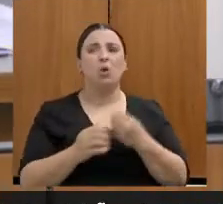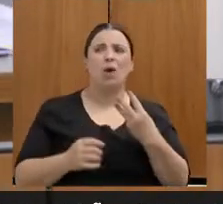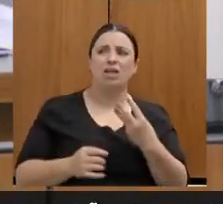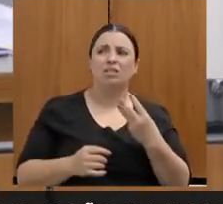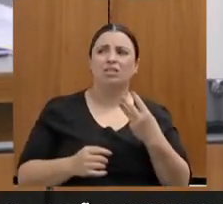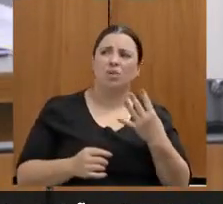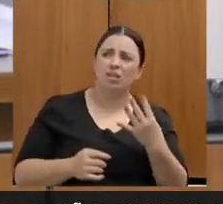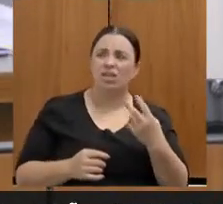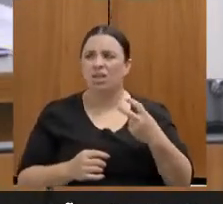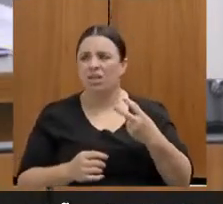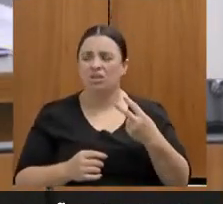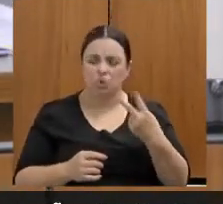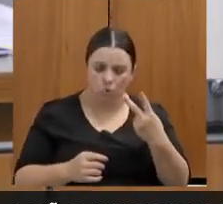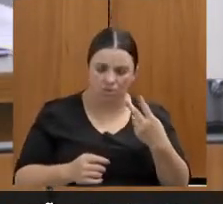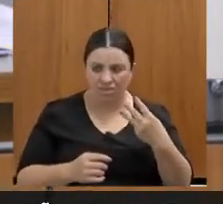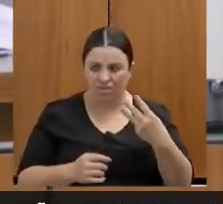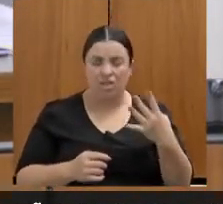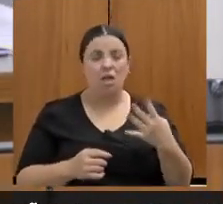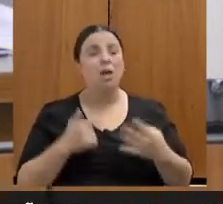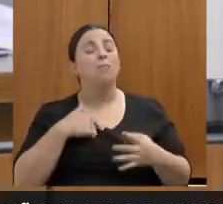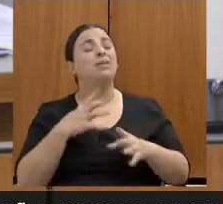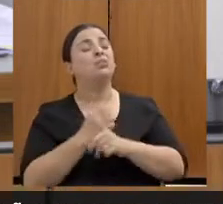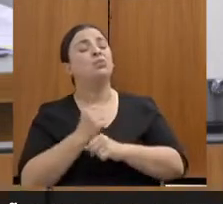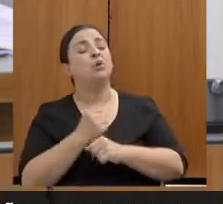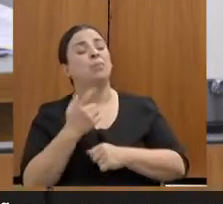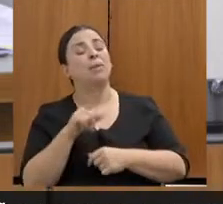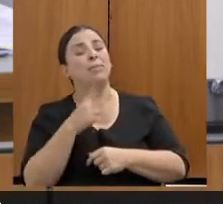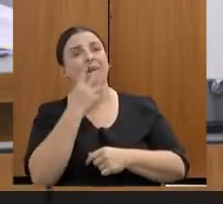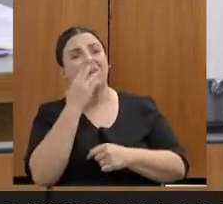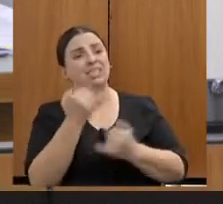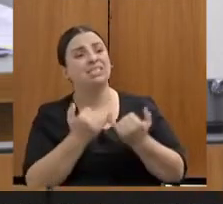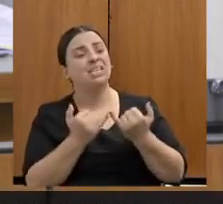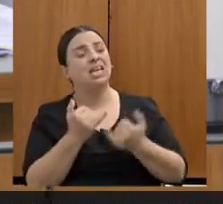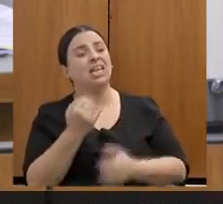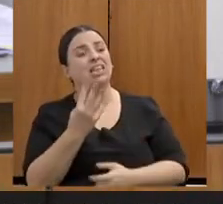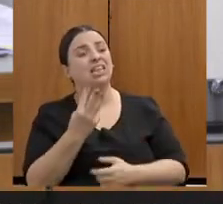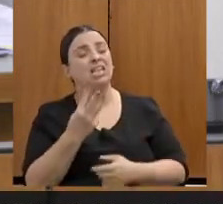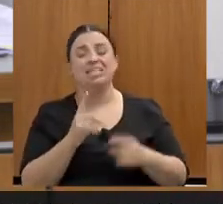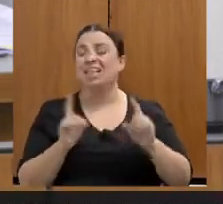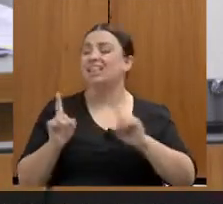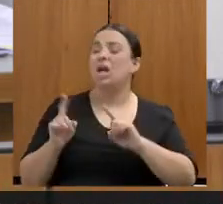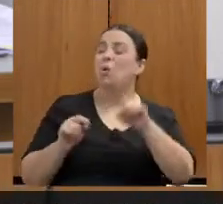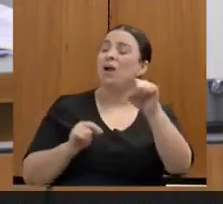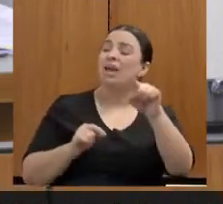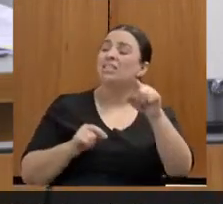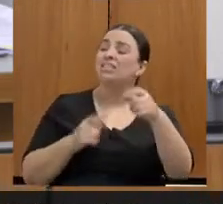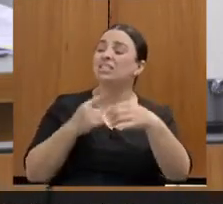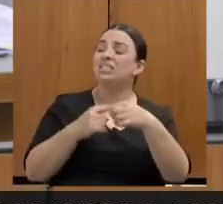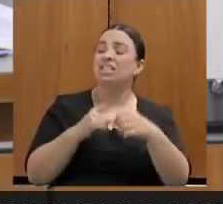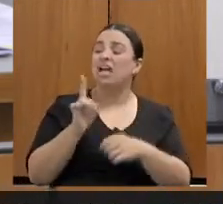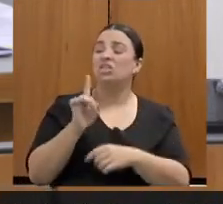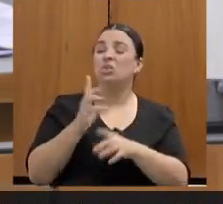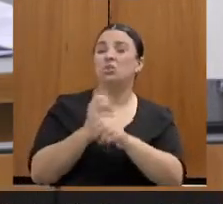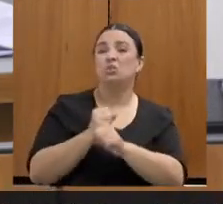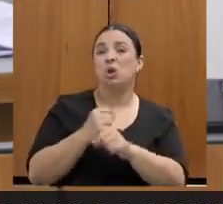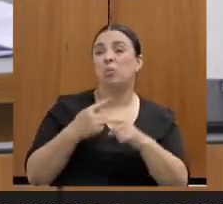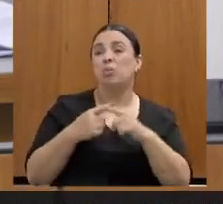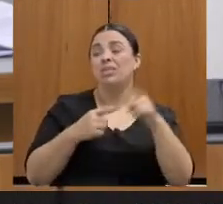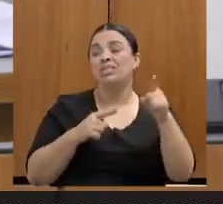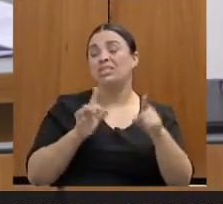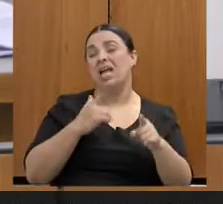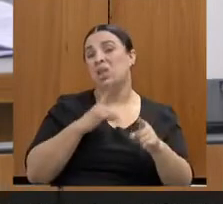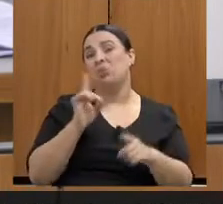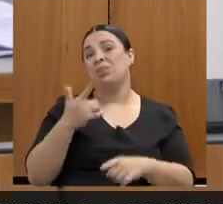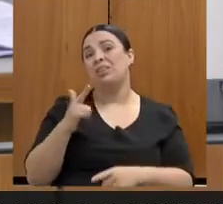Aí a gente falava, mas eu contei aqui por alto, tem três. Não, mas essa aí, de tal lugar, eu não conto, porque lá não tem uma delegada